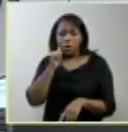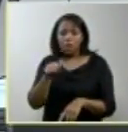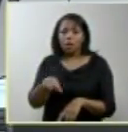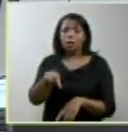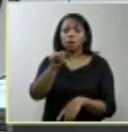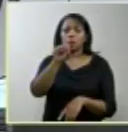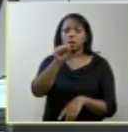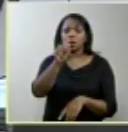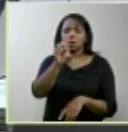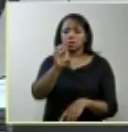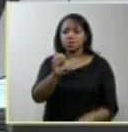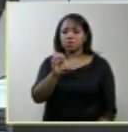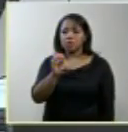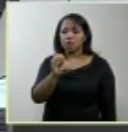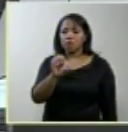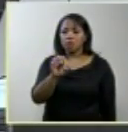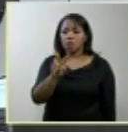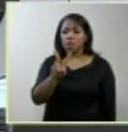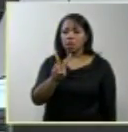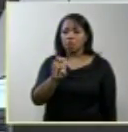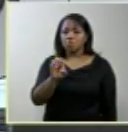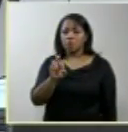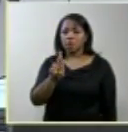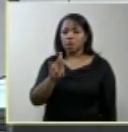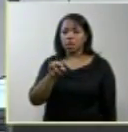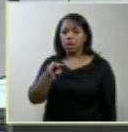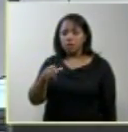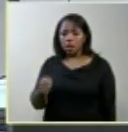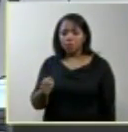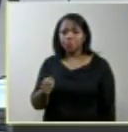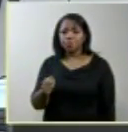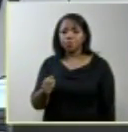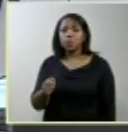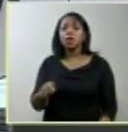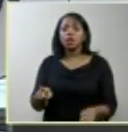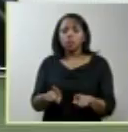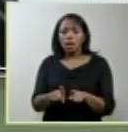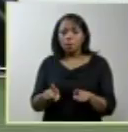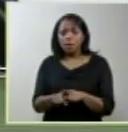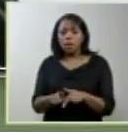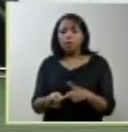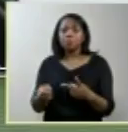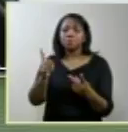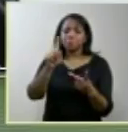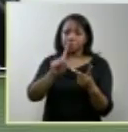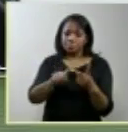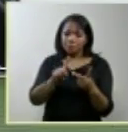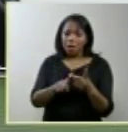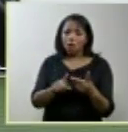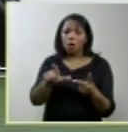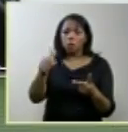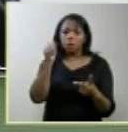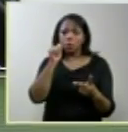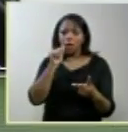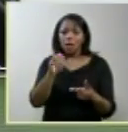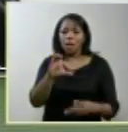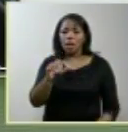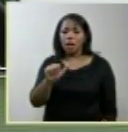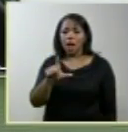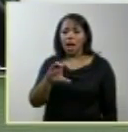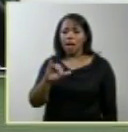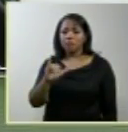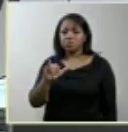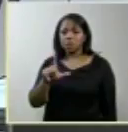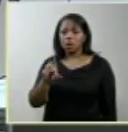Cacilda caso sua filha fosse anencefálica não há escolha válida para todas as mulheres a